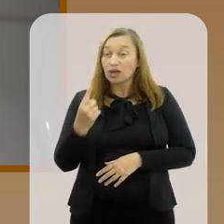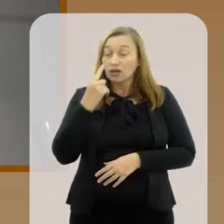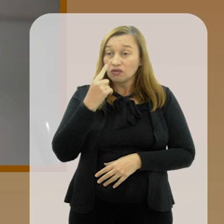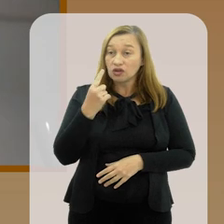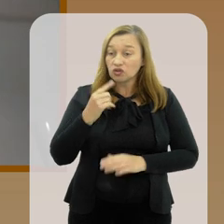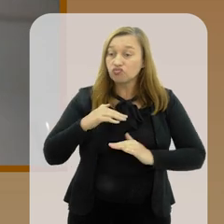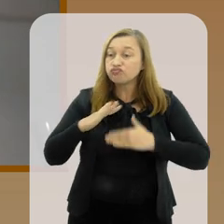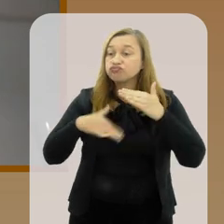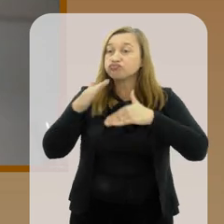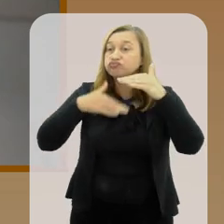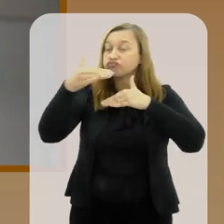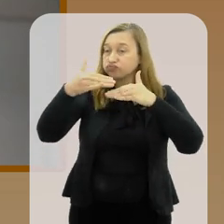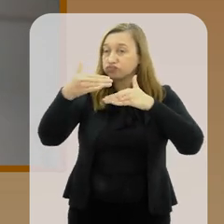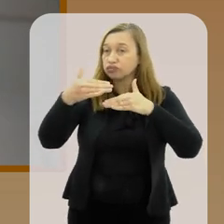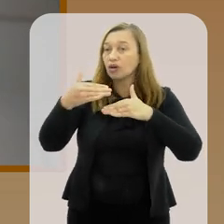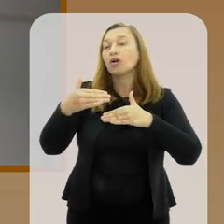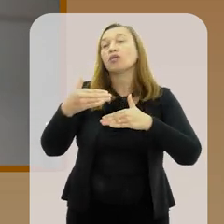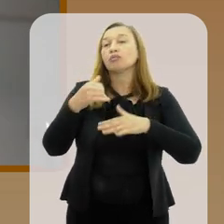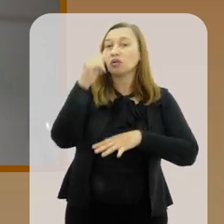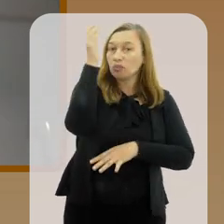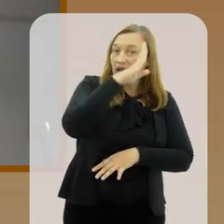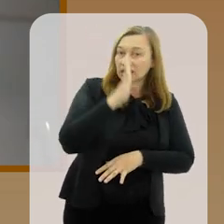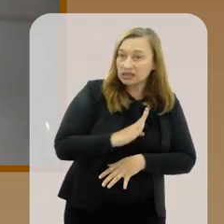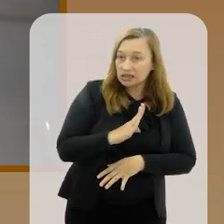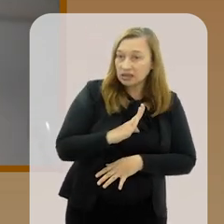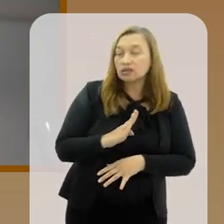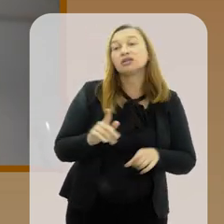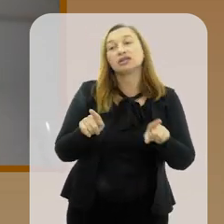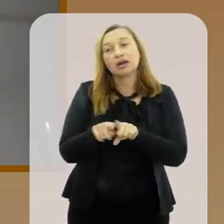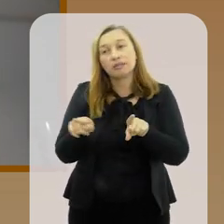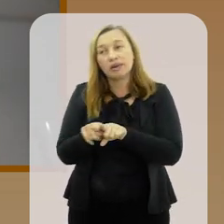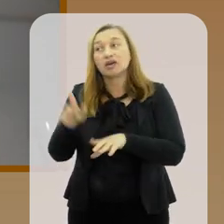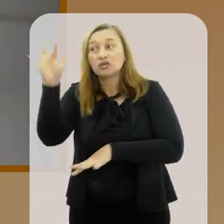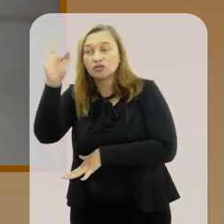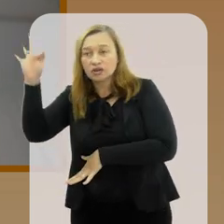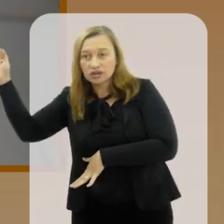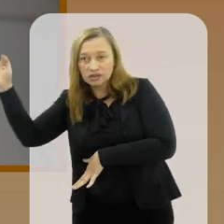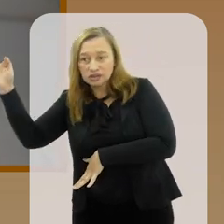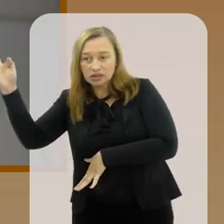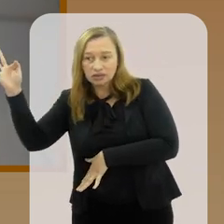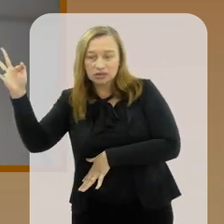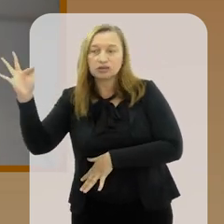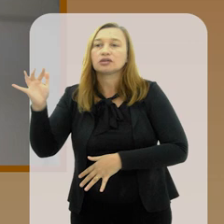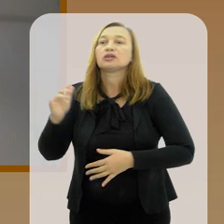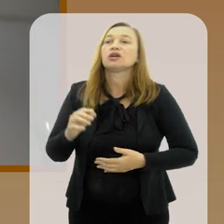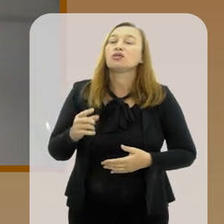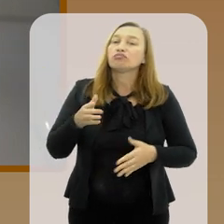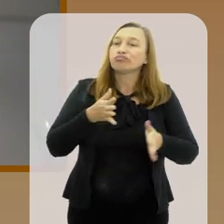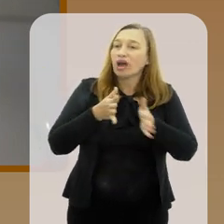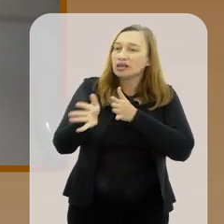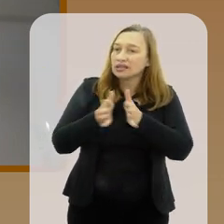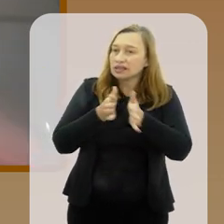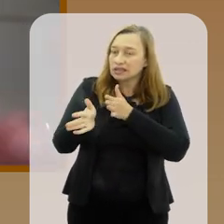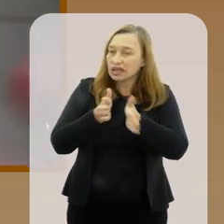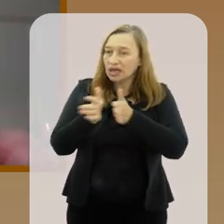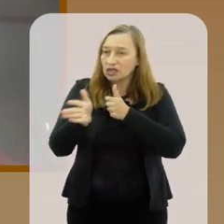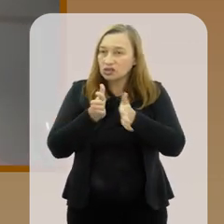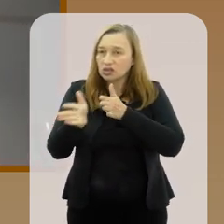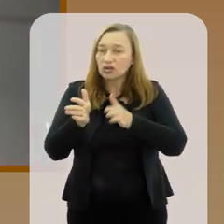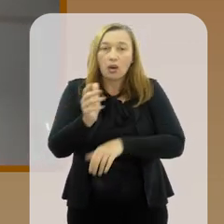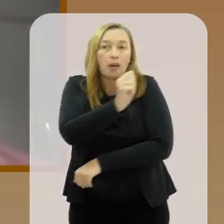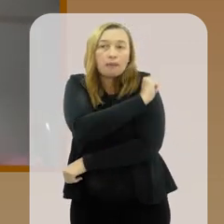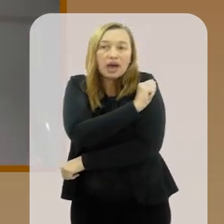Sendo vista como frutífera tanto pelo Brasil, quanto pelos franceses. Certo? Você ter acesso